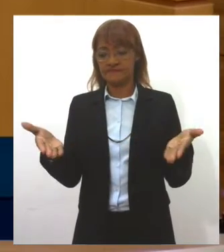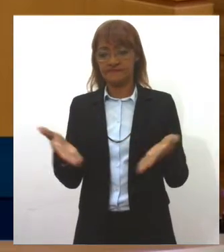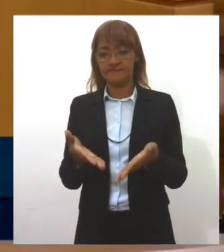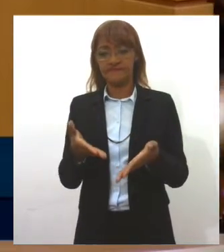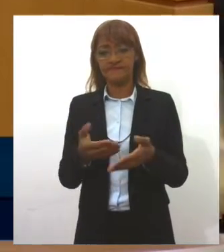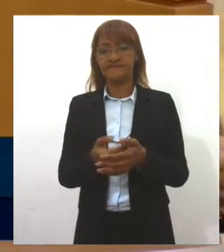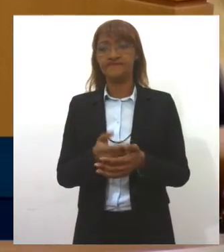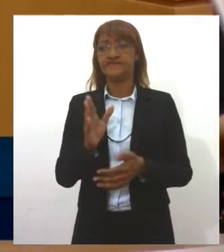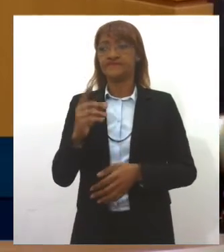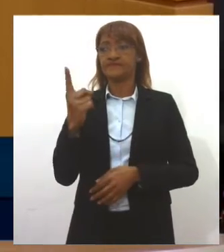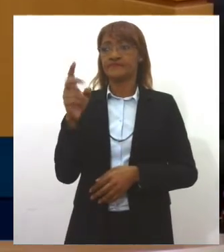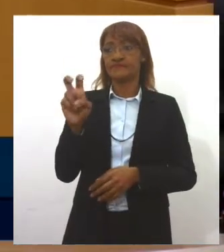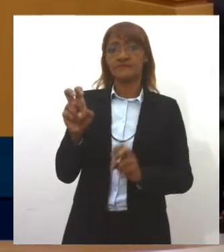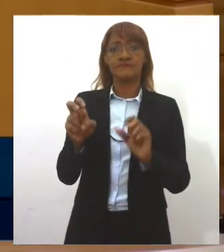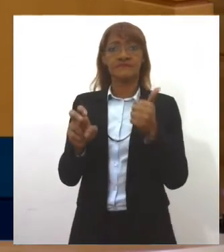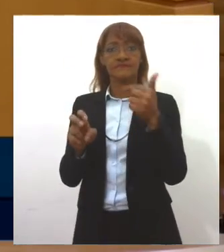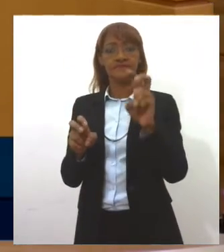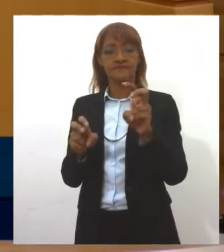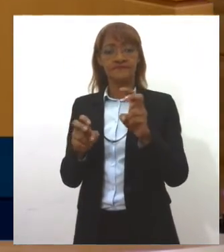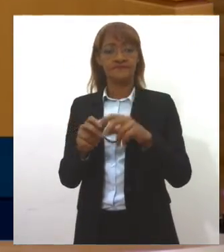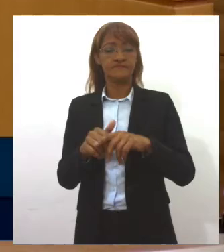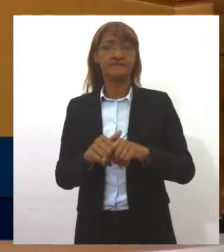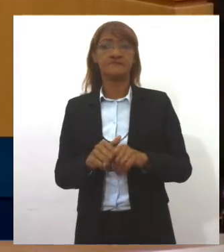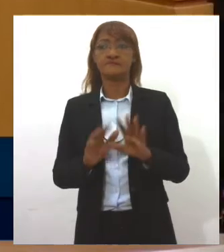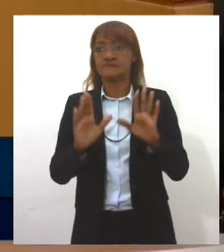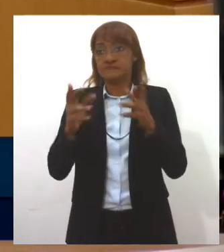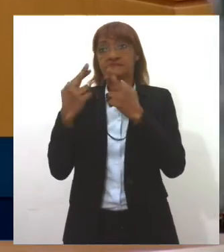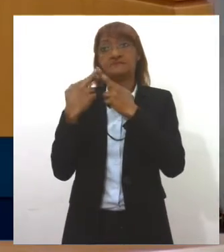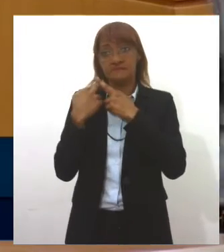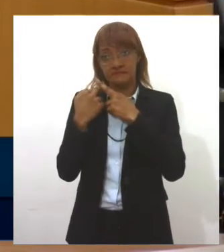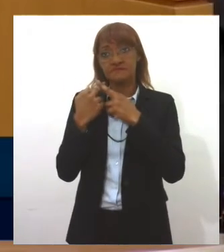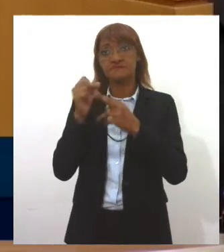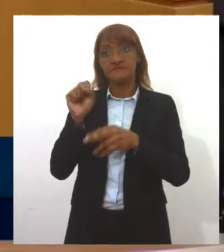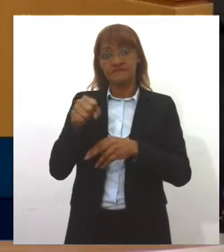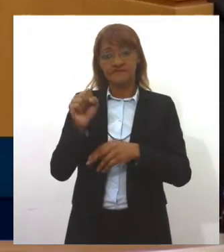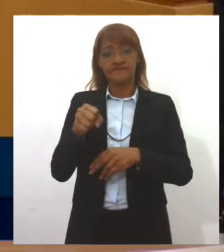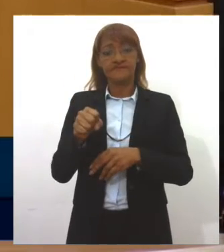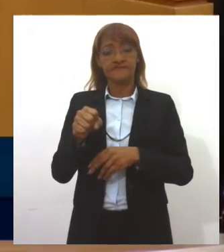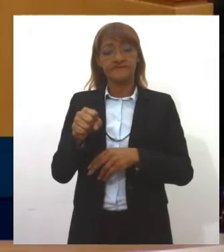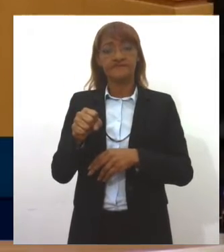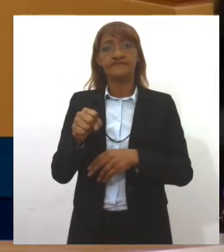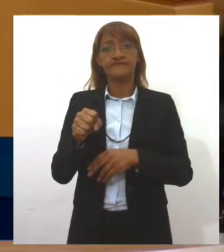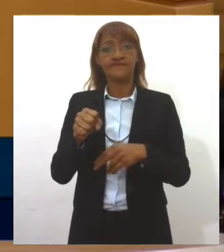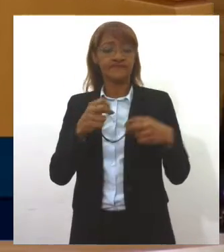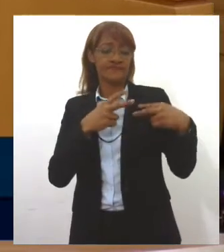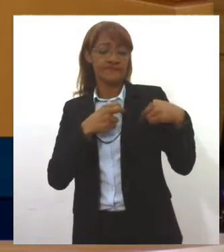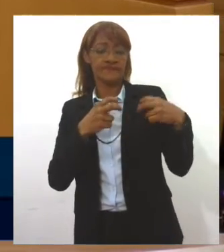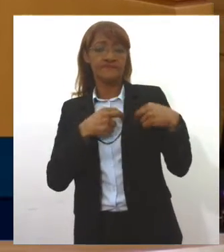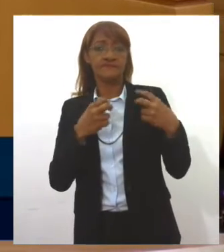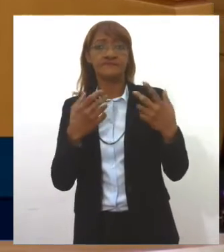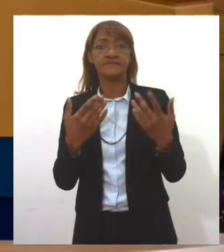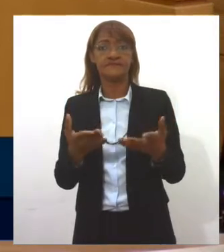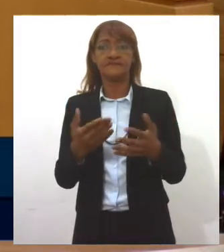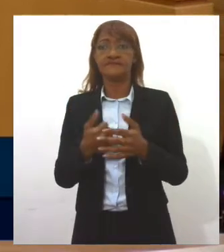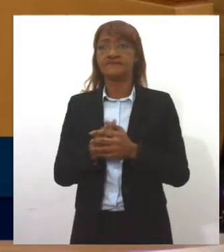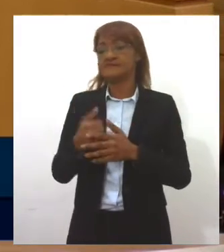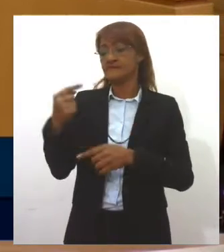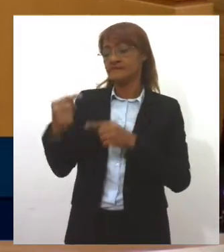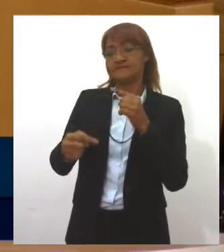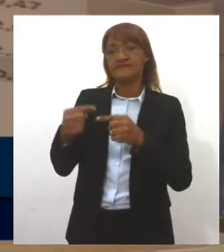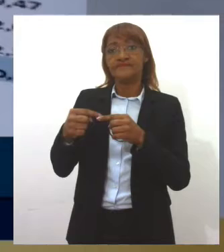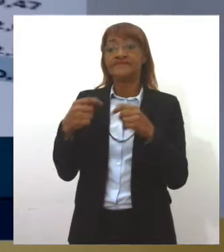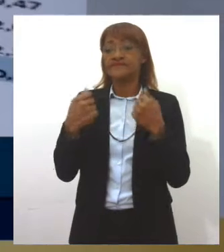é de 15 em 15 dias. Não estou tirando aqui a responsabilidade da Petrobras, que mantém uma política que também, deputada Maria, precisa ser